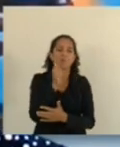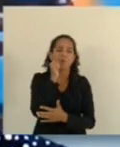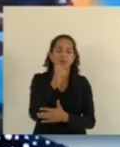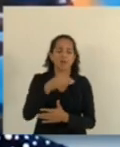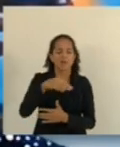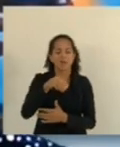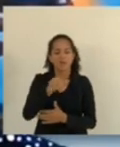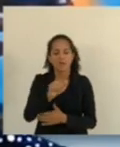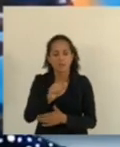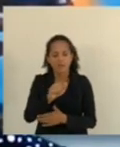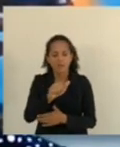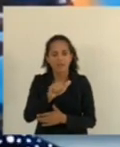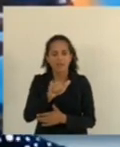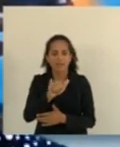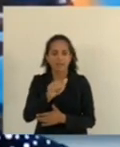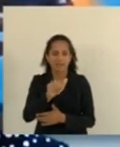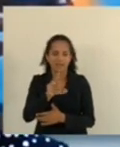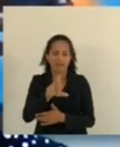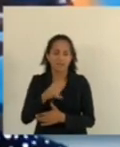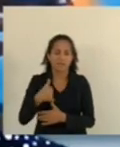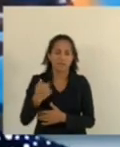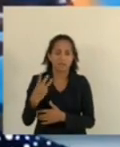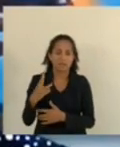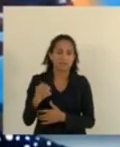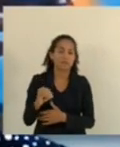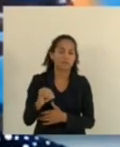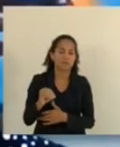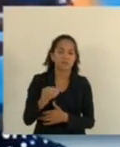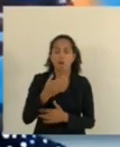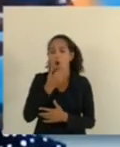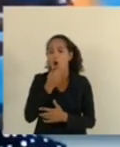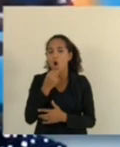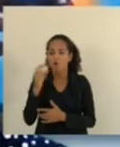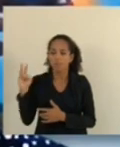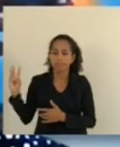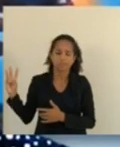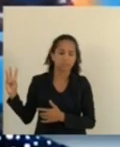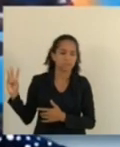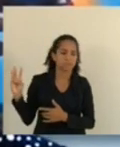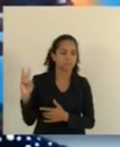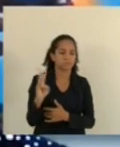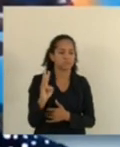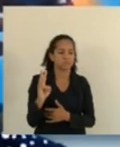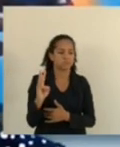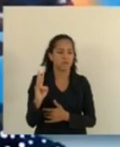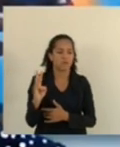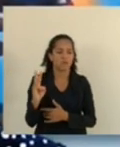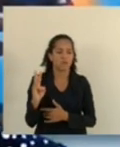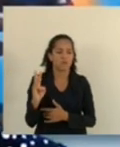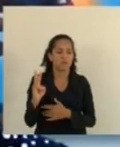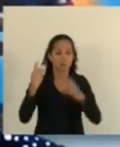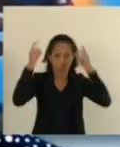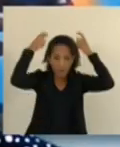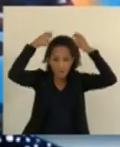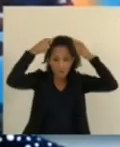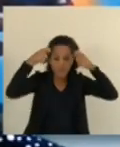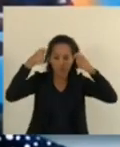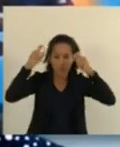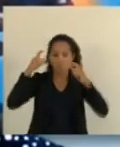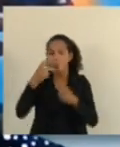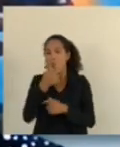de 30 anos apenas. Três indivíduos botaram uma toga ninja